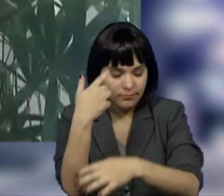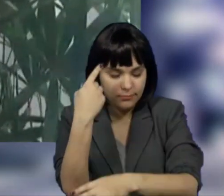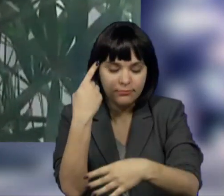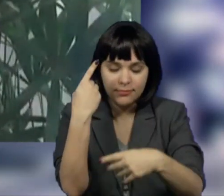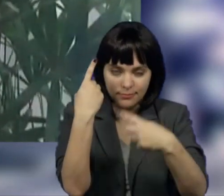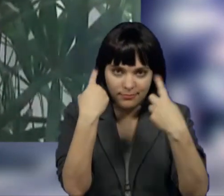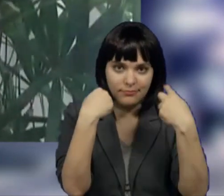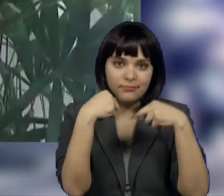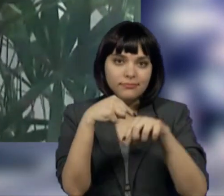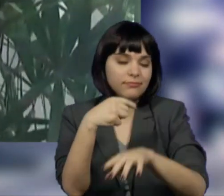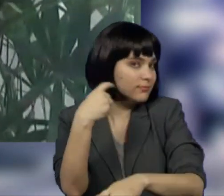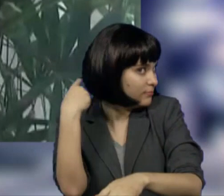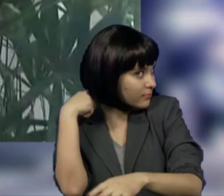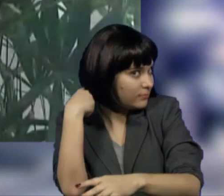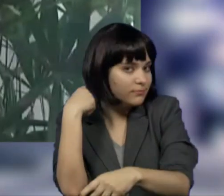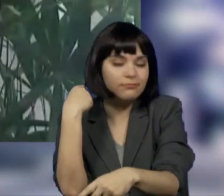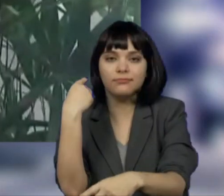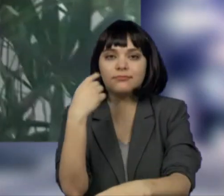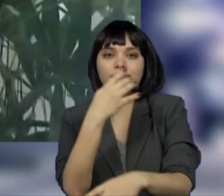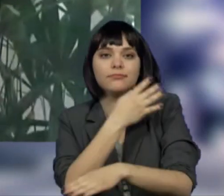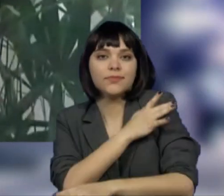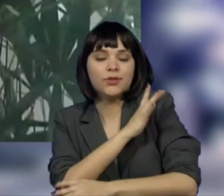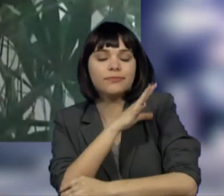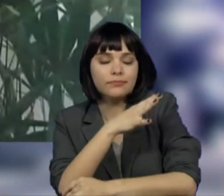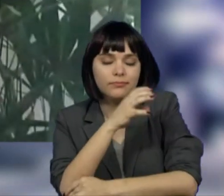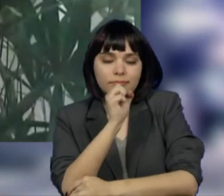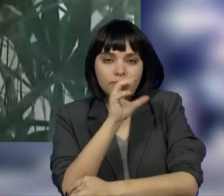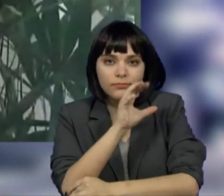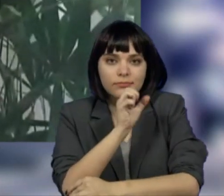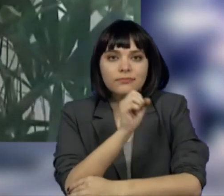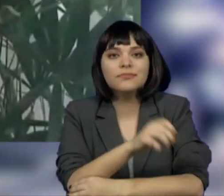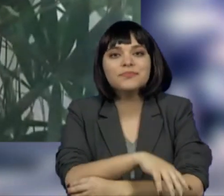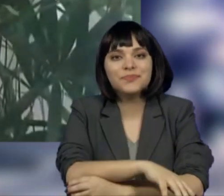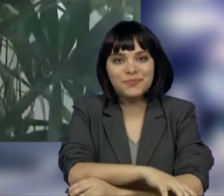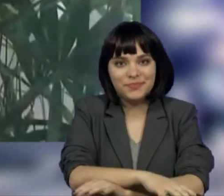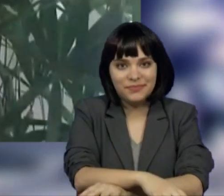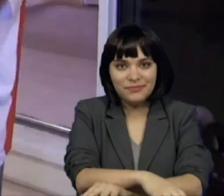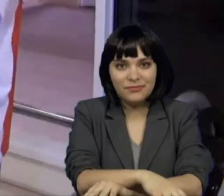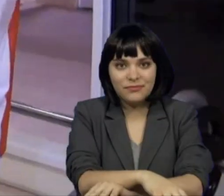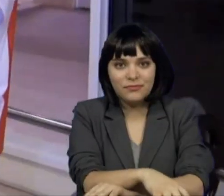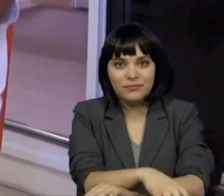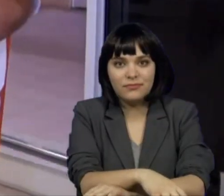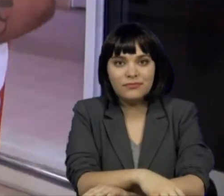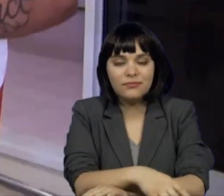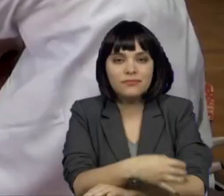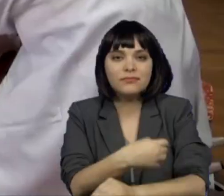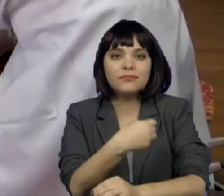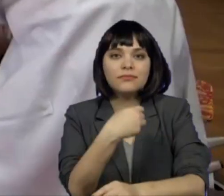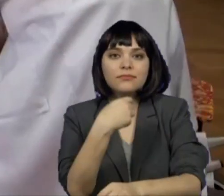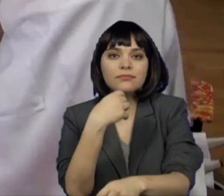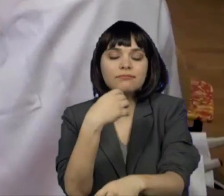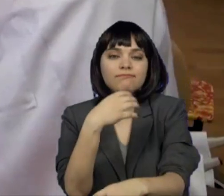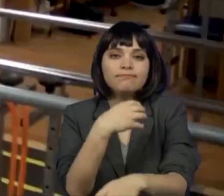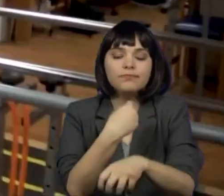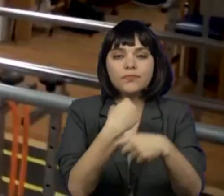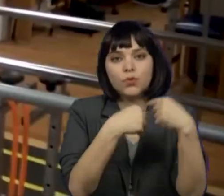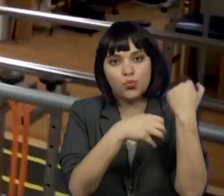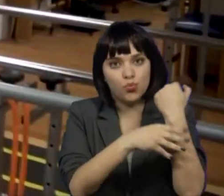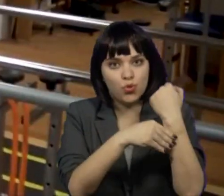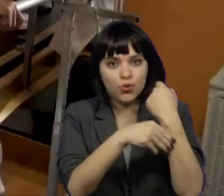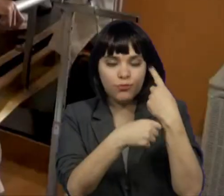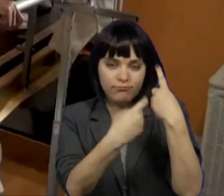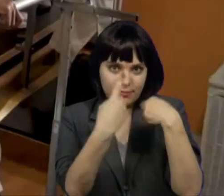cardiorrespiratório, o sistema cardiorrespiratório, o sistema músculo esquelético. Portanto, a reabilitação precisa